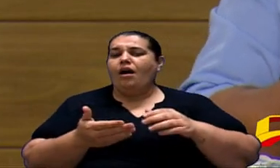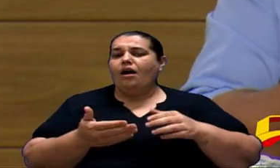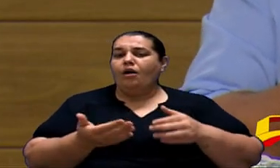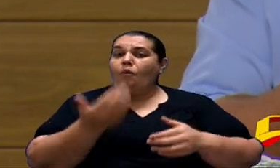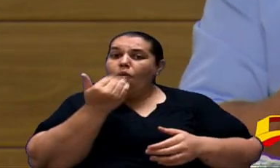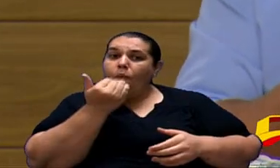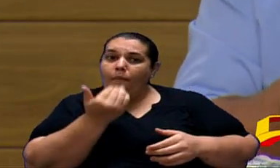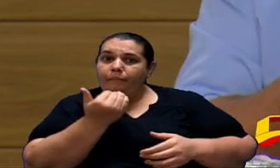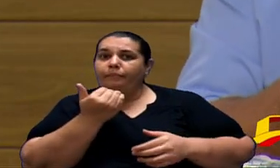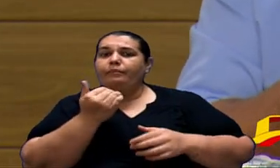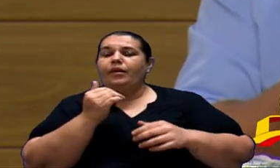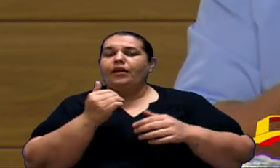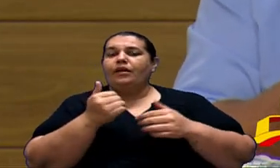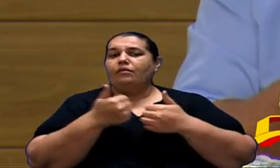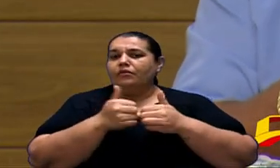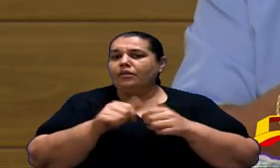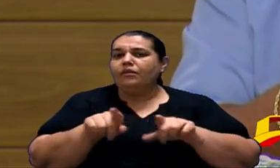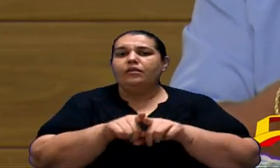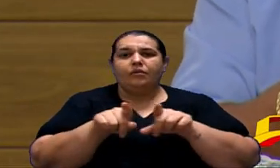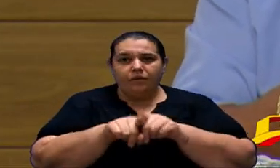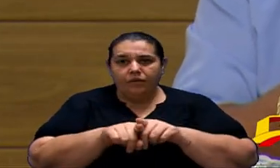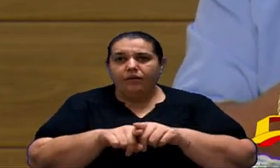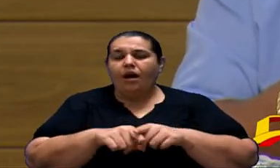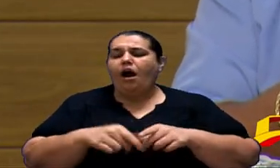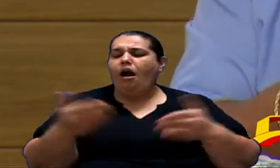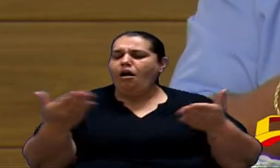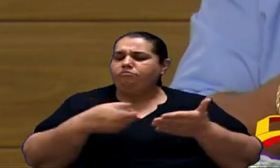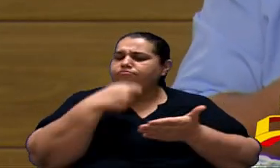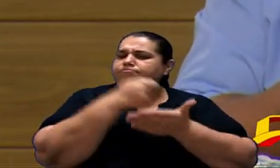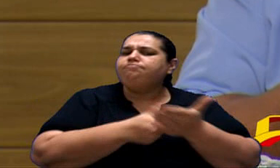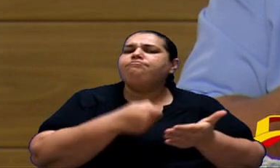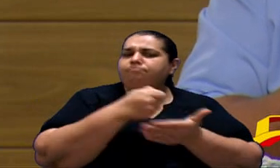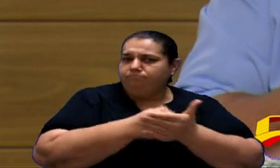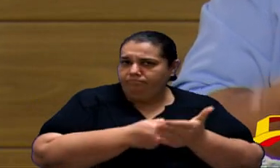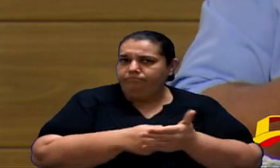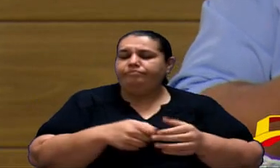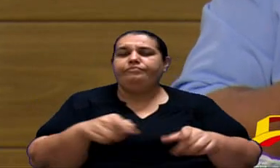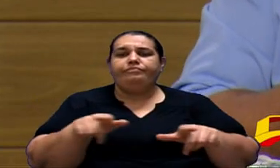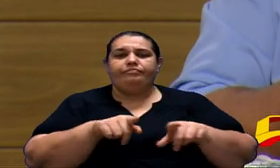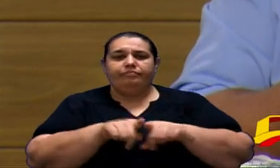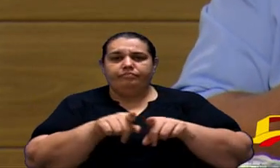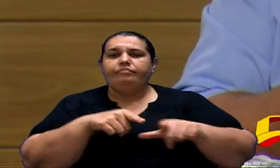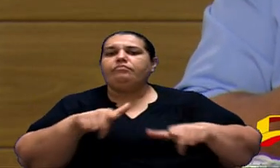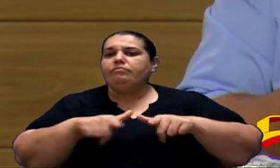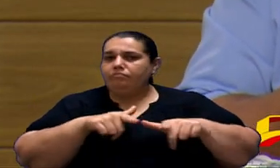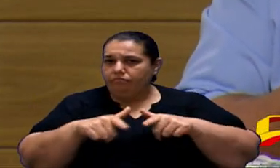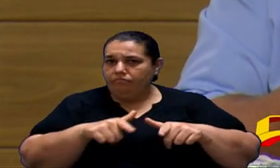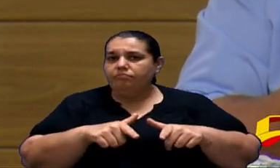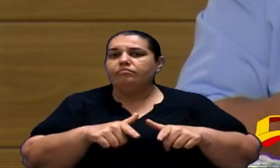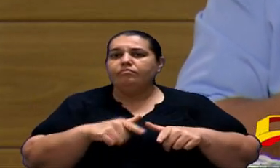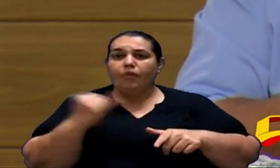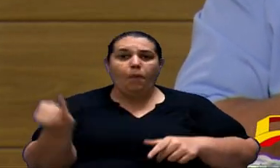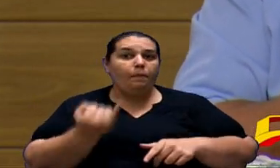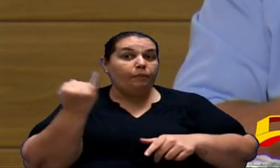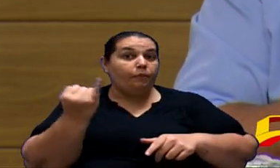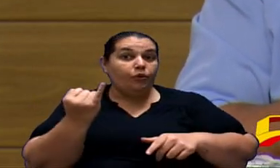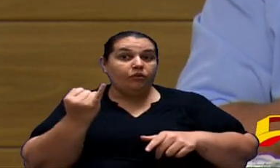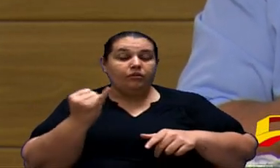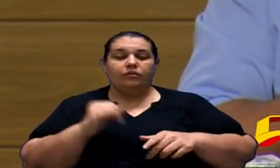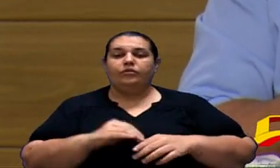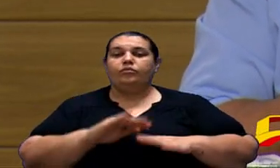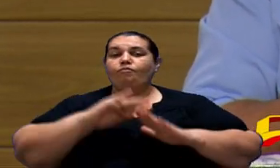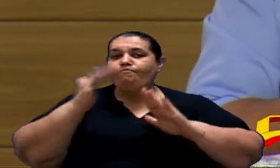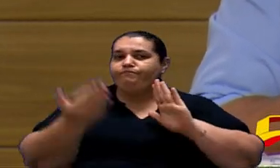sindicato que tem que ser valorizado e mais agora essa batalha da manutenção do emprego que é o mais importante de tudo eu acho que o